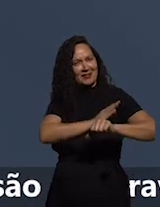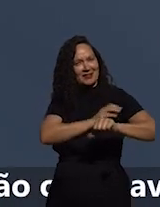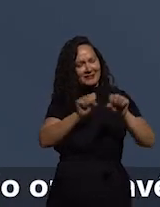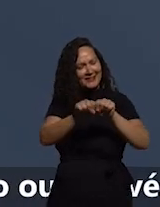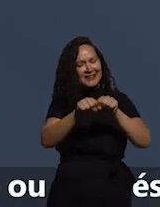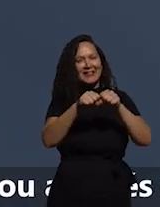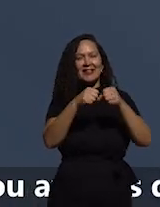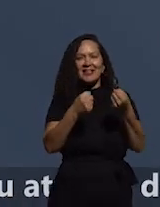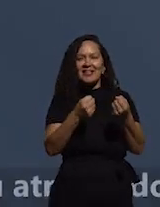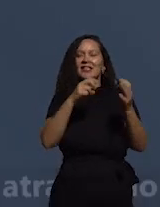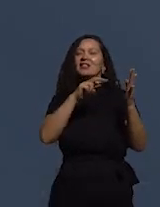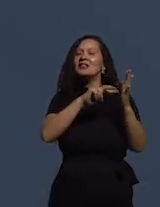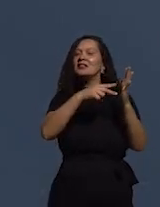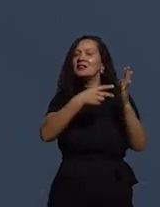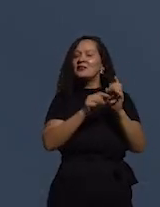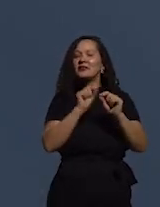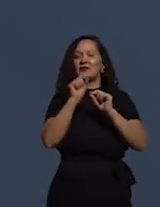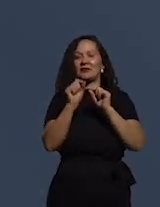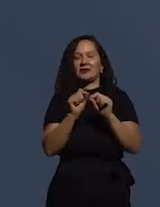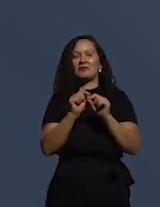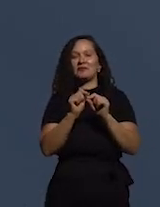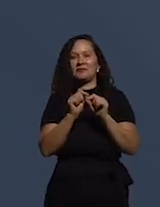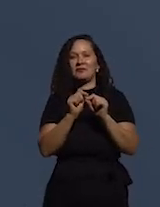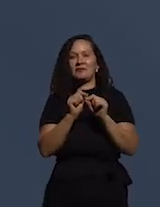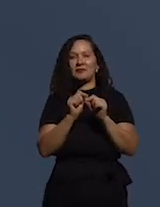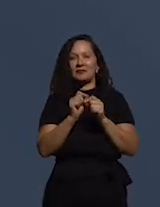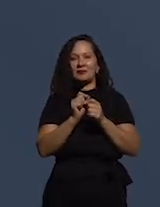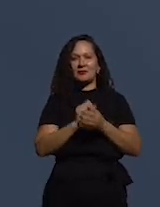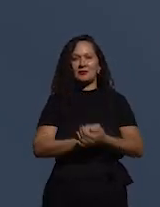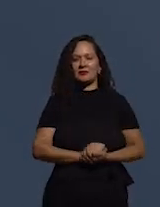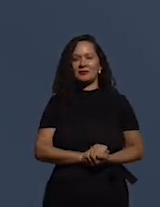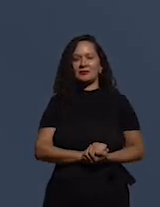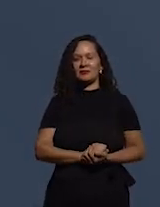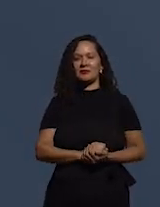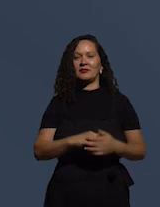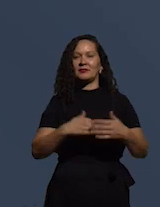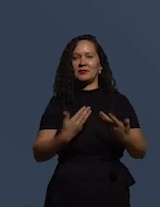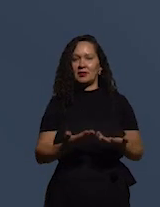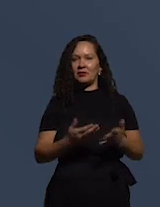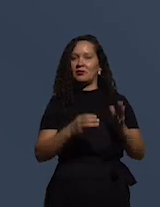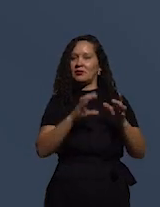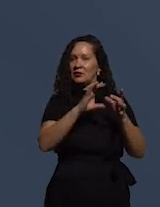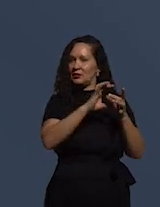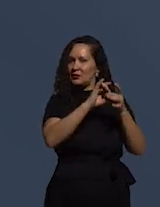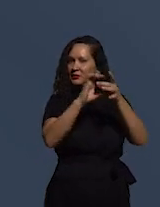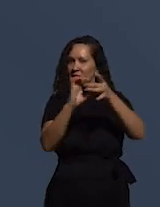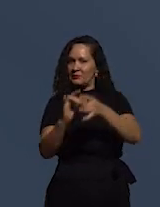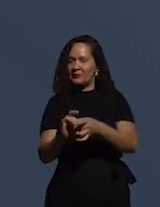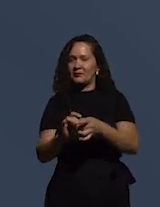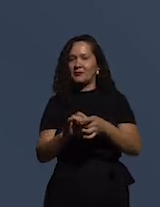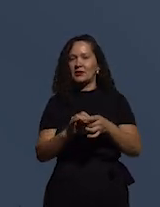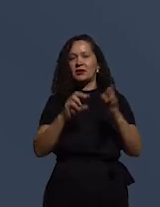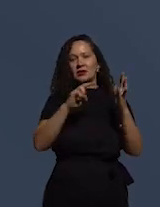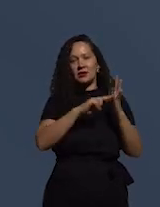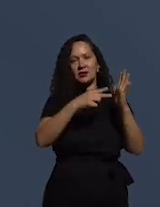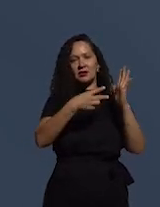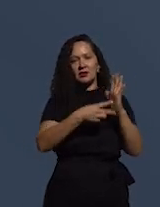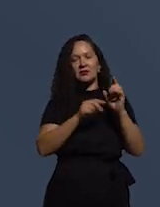significa nesse contexto? Isso significa